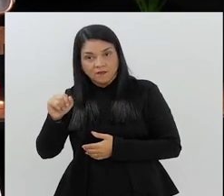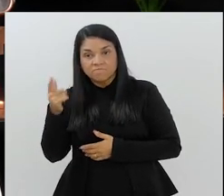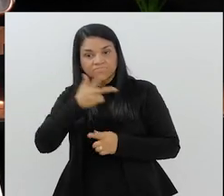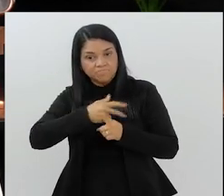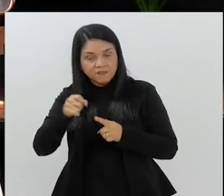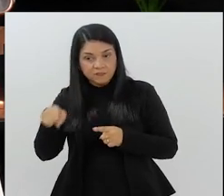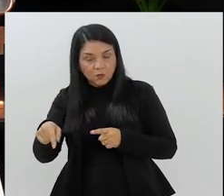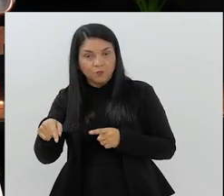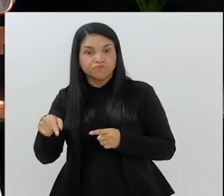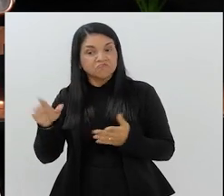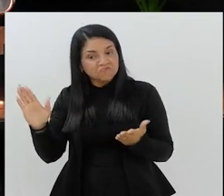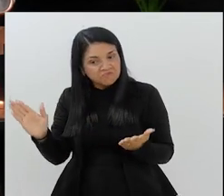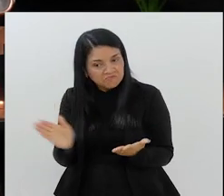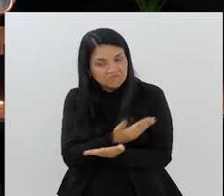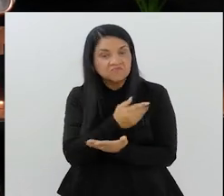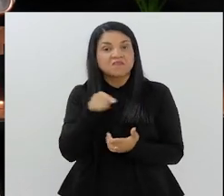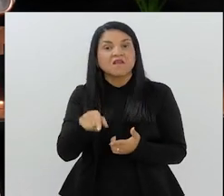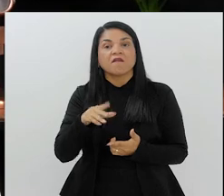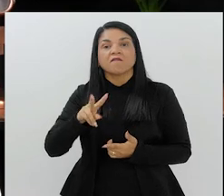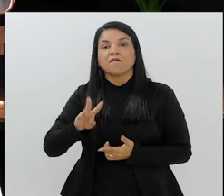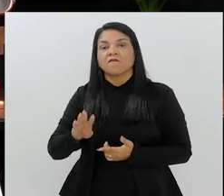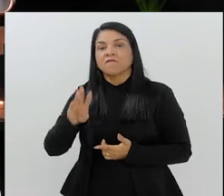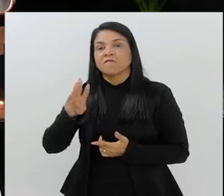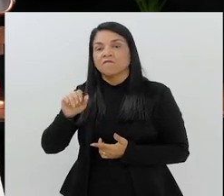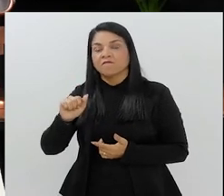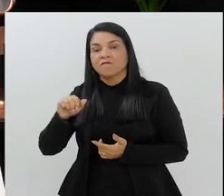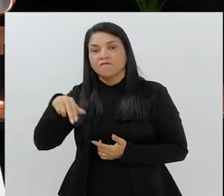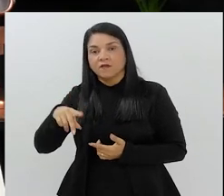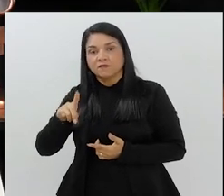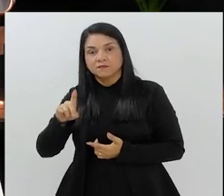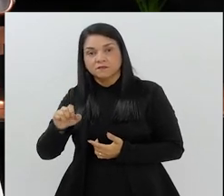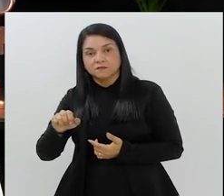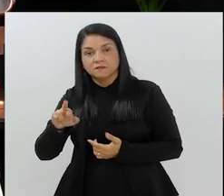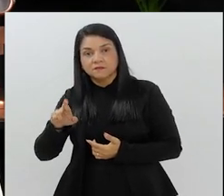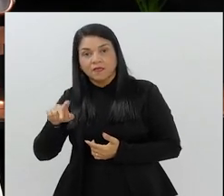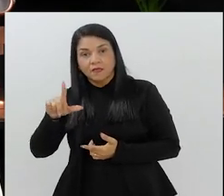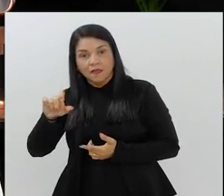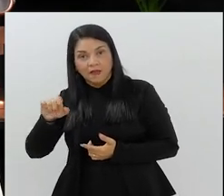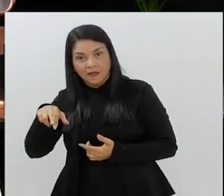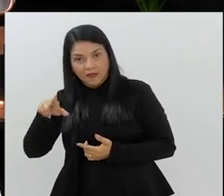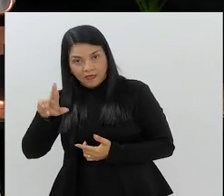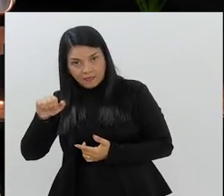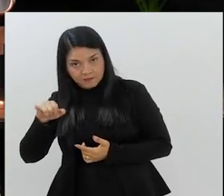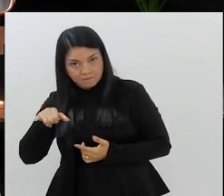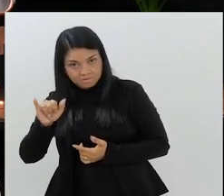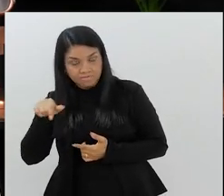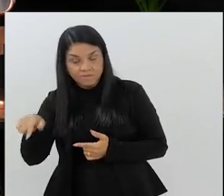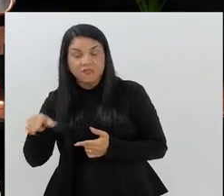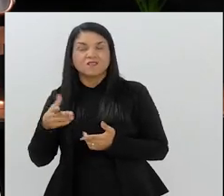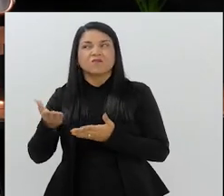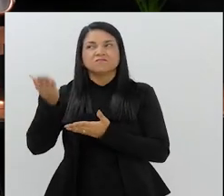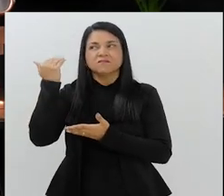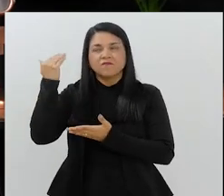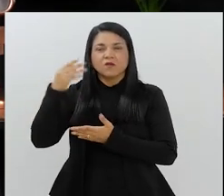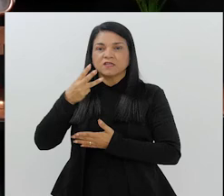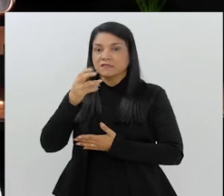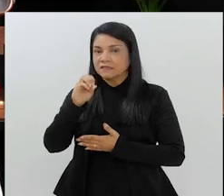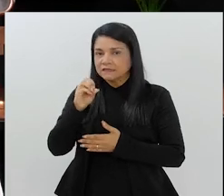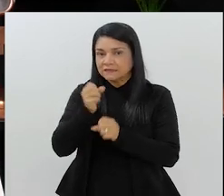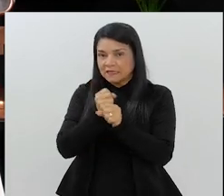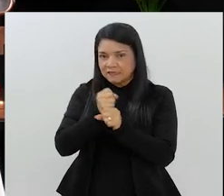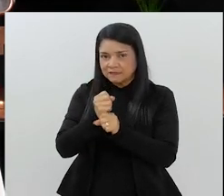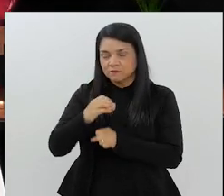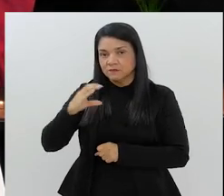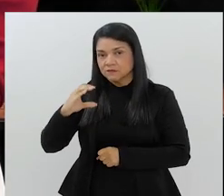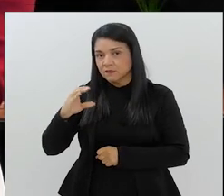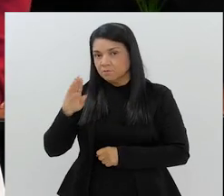venceu. Então, o Paulo Vanderlei vai sair agora. Vai tomar posse do novo presidente do Comitê Olímpico. Então, aquilo que você disse em relação à CBF, aos